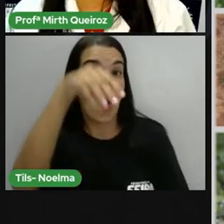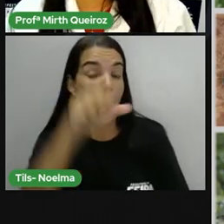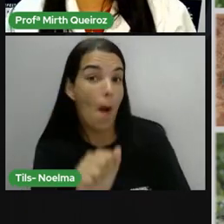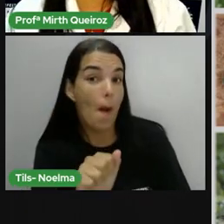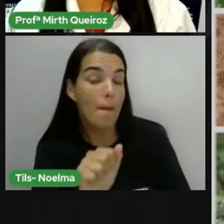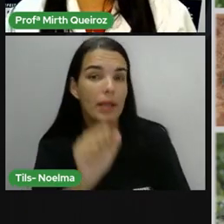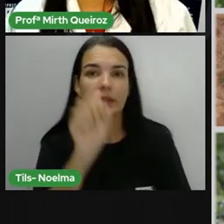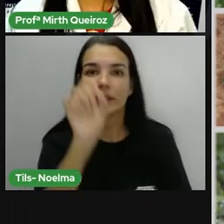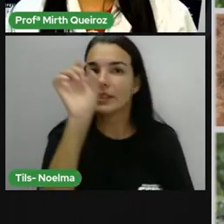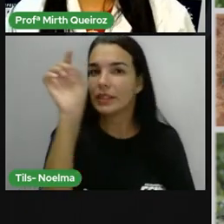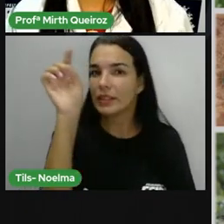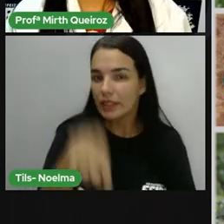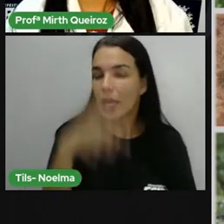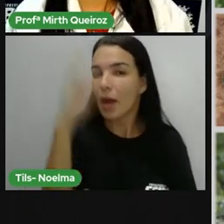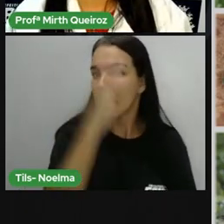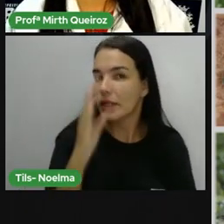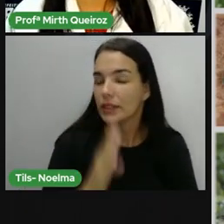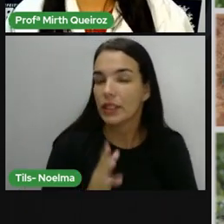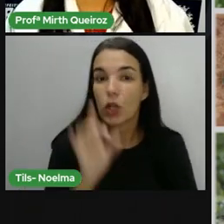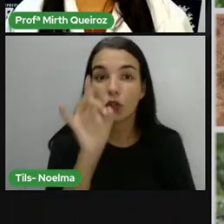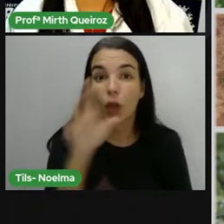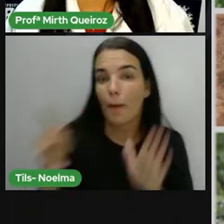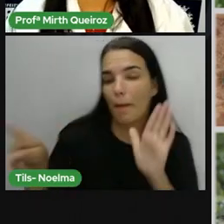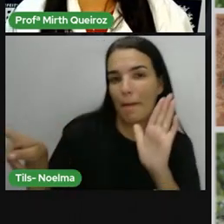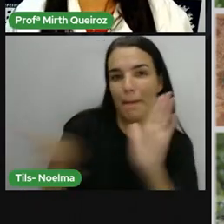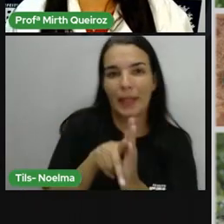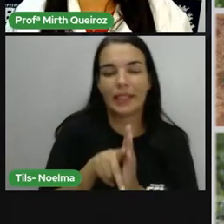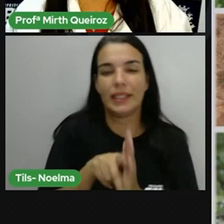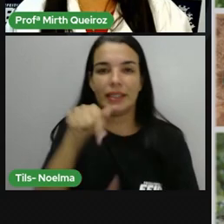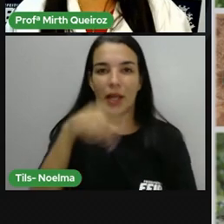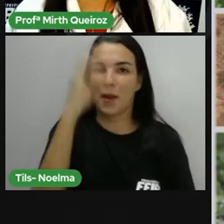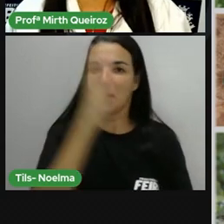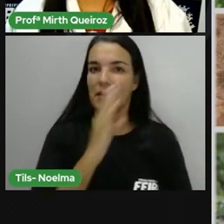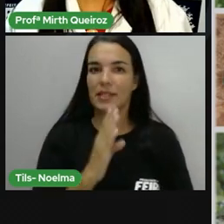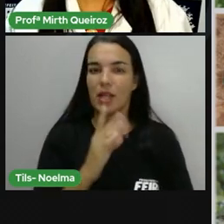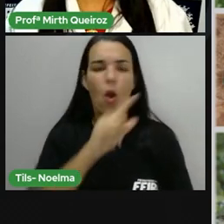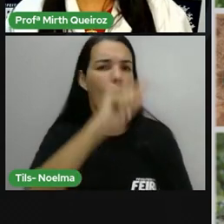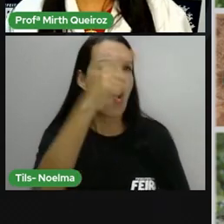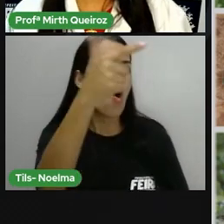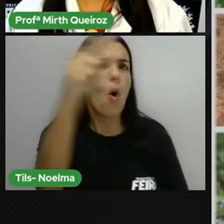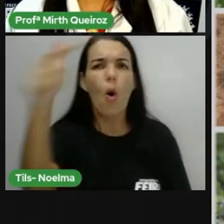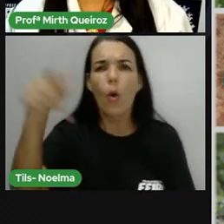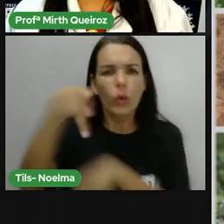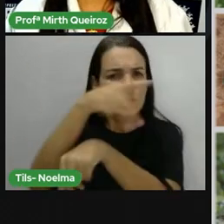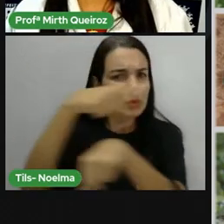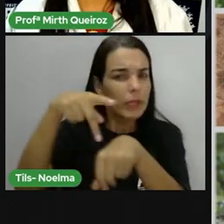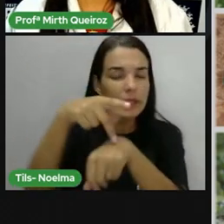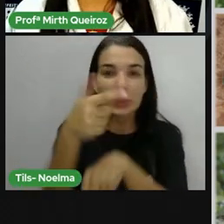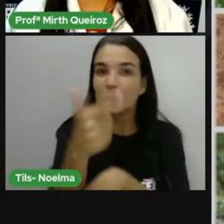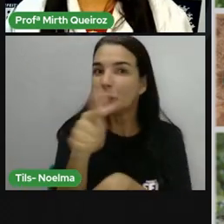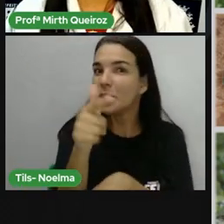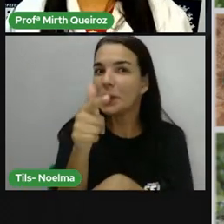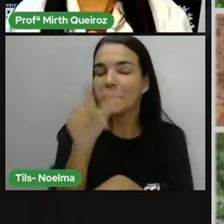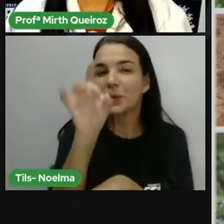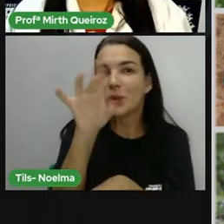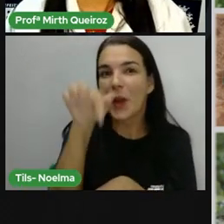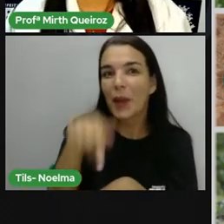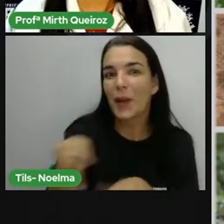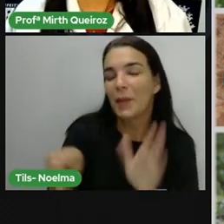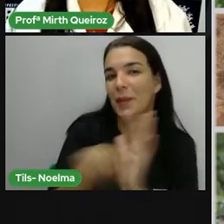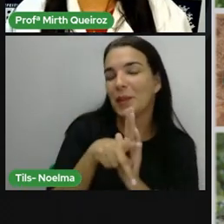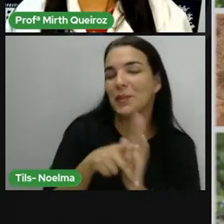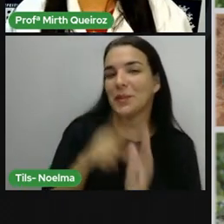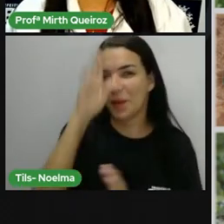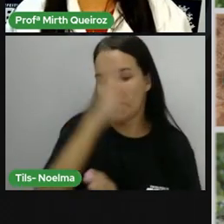exclusivo do Brasil. Outros países não têm esse bioma e a maior parte deles, vamos dizer que mais de